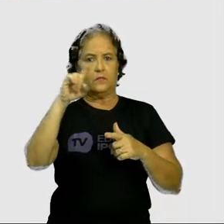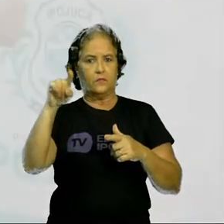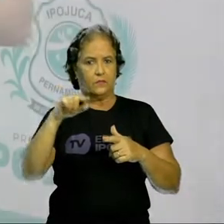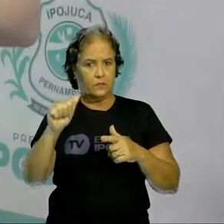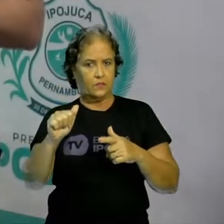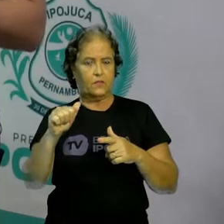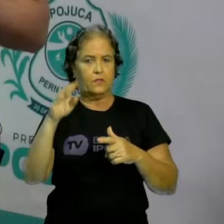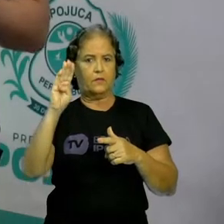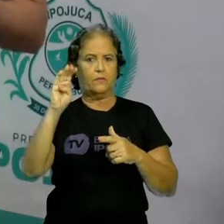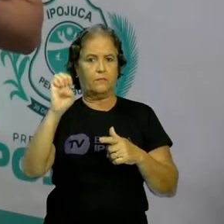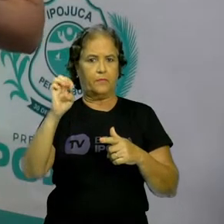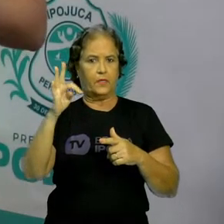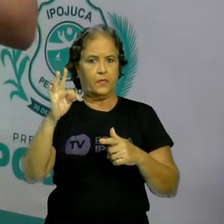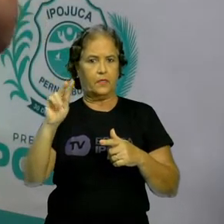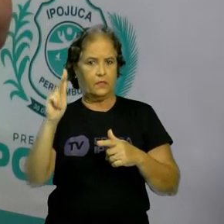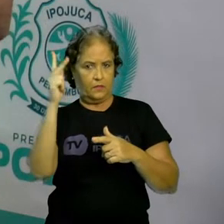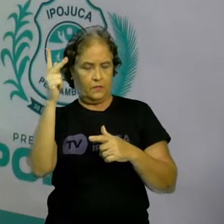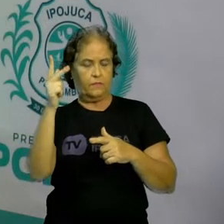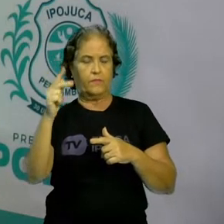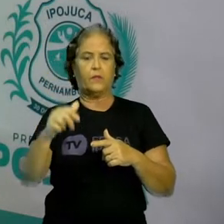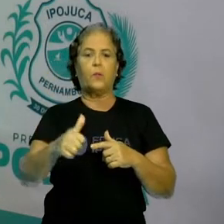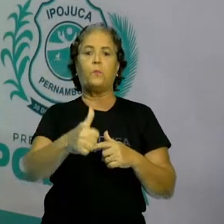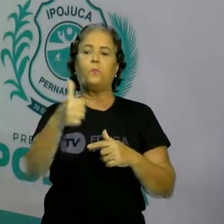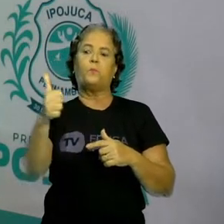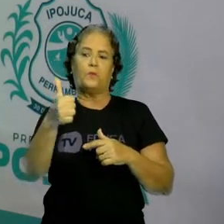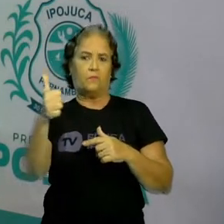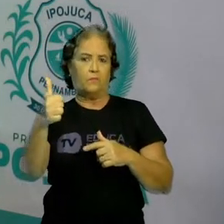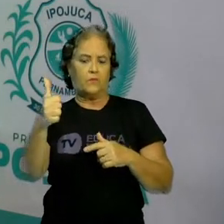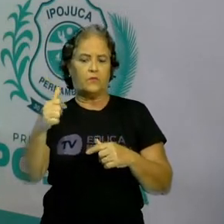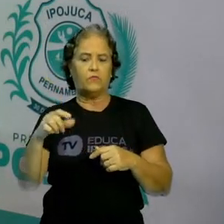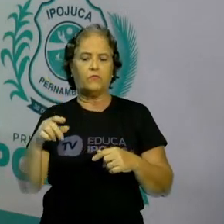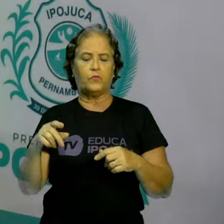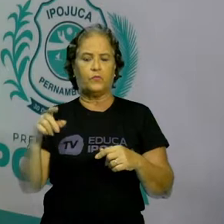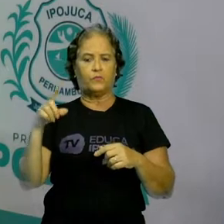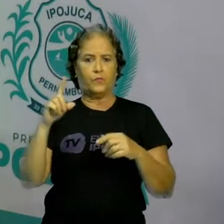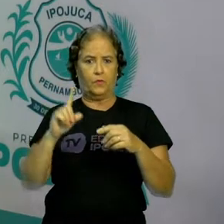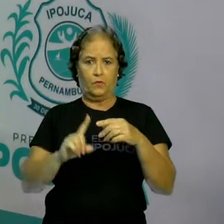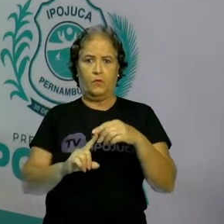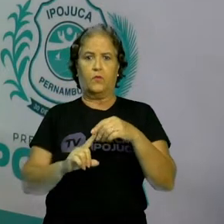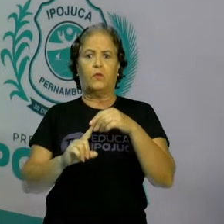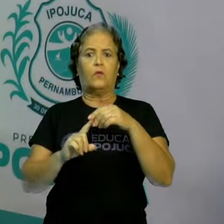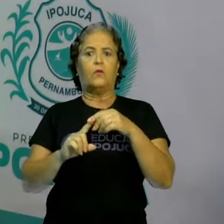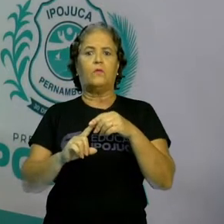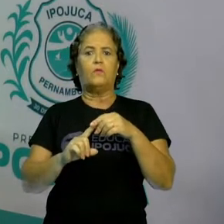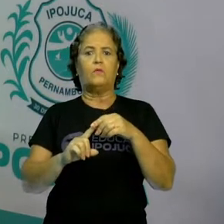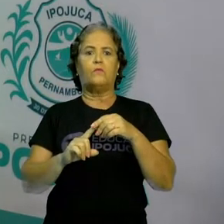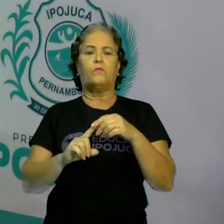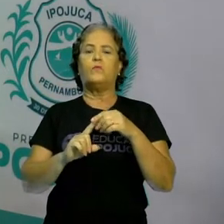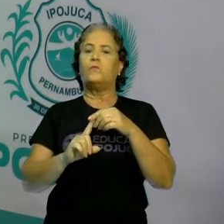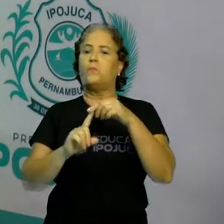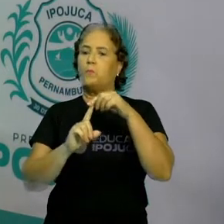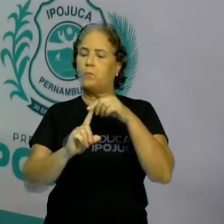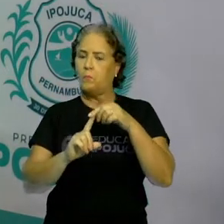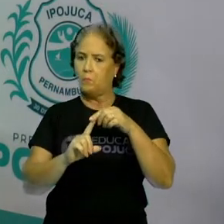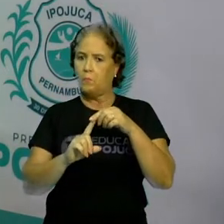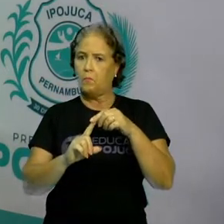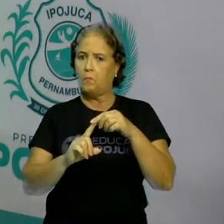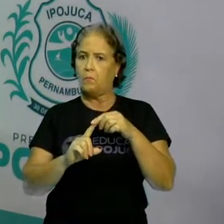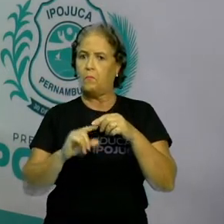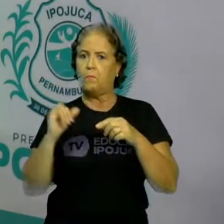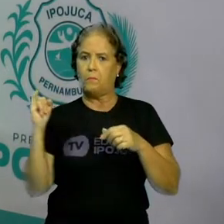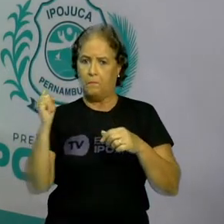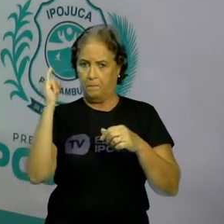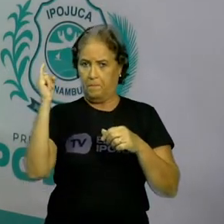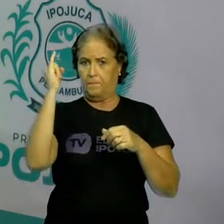Elizabeth I, ela teve um importante destaque, certo? Impulsionando ali o comércio na Inglaterra e